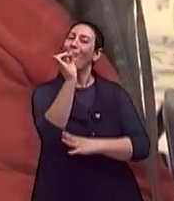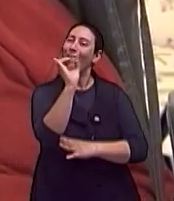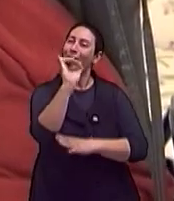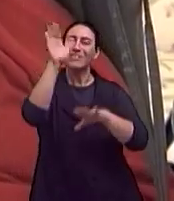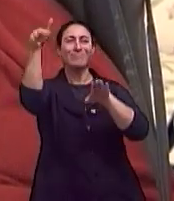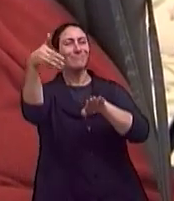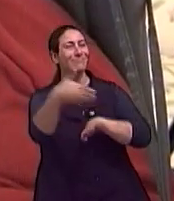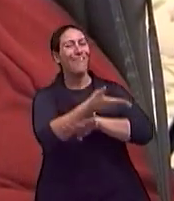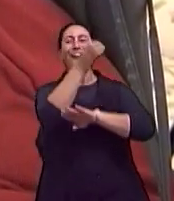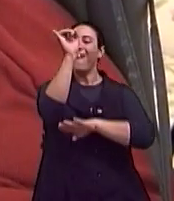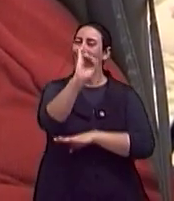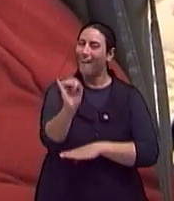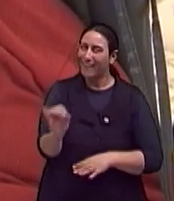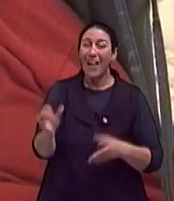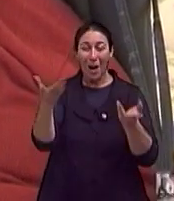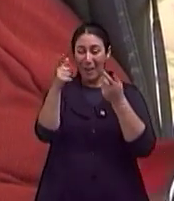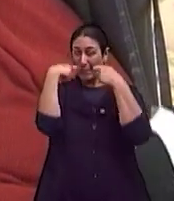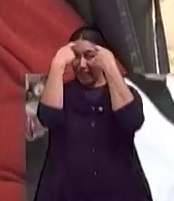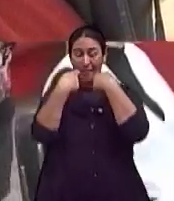então, ninguém pode ir com ela.